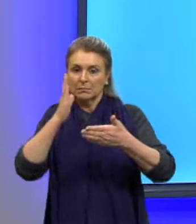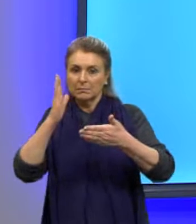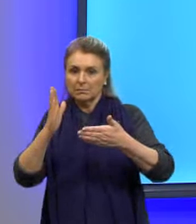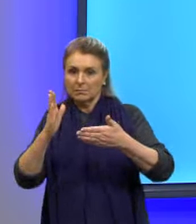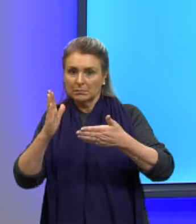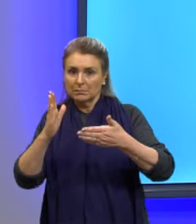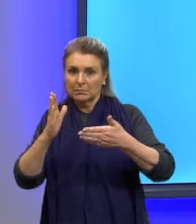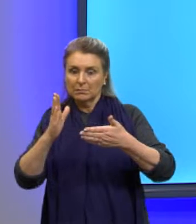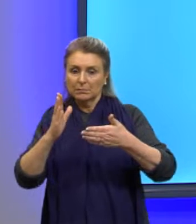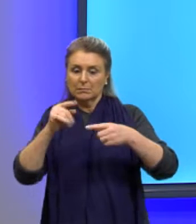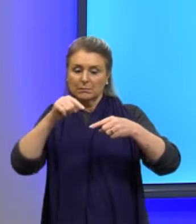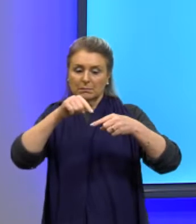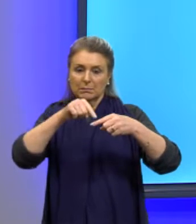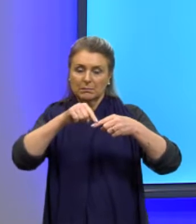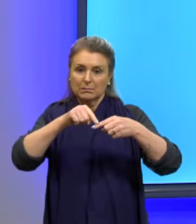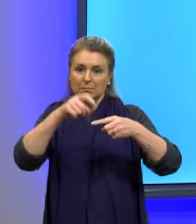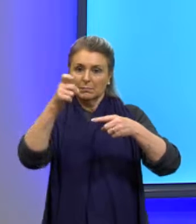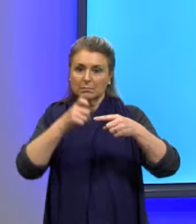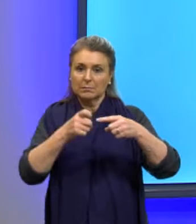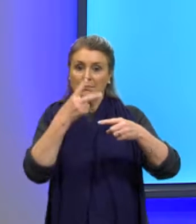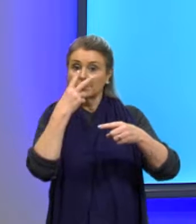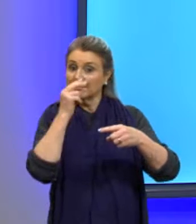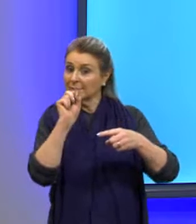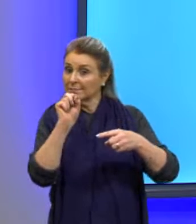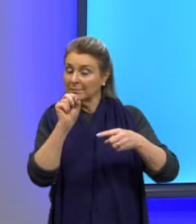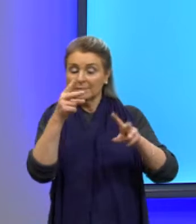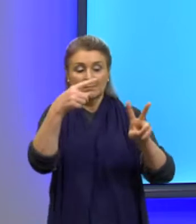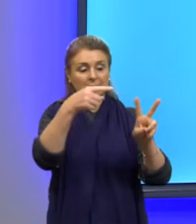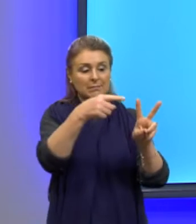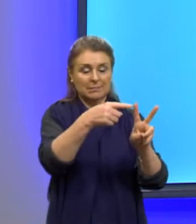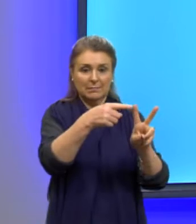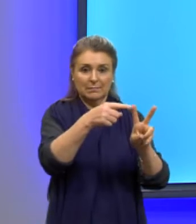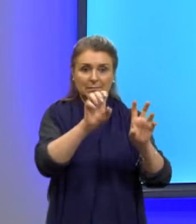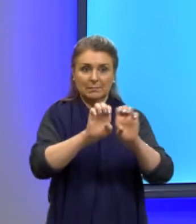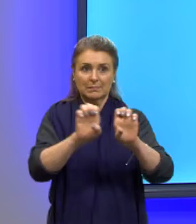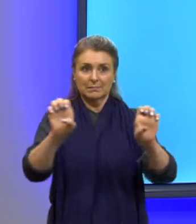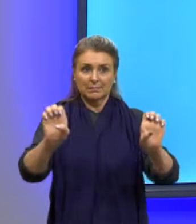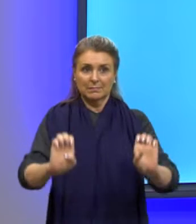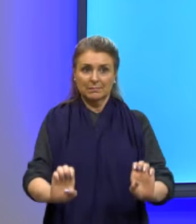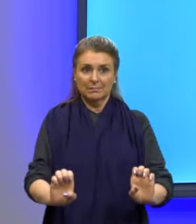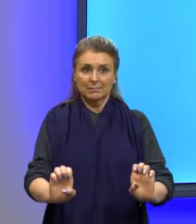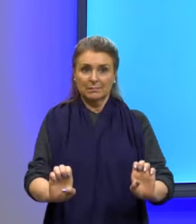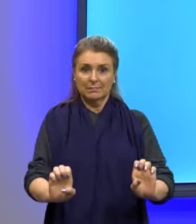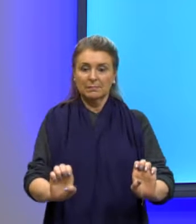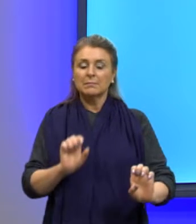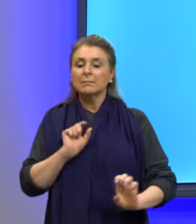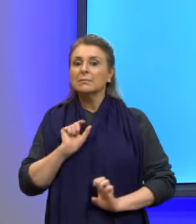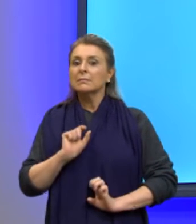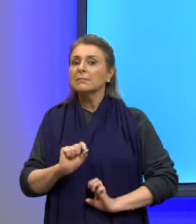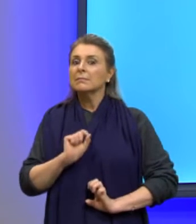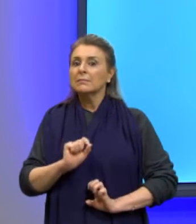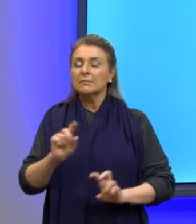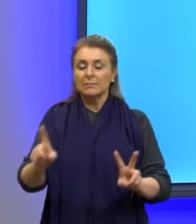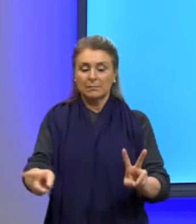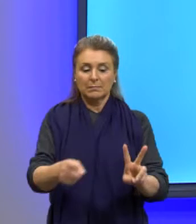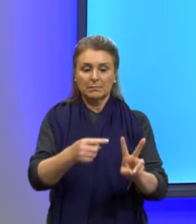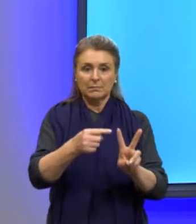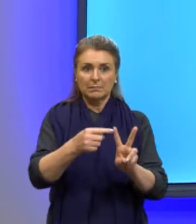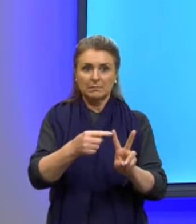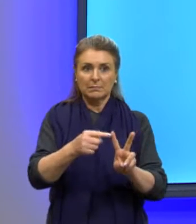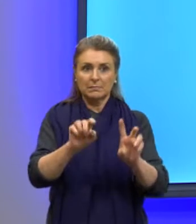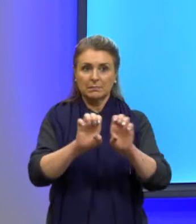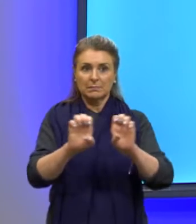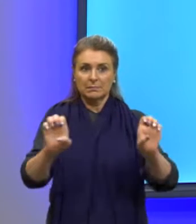eixo do X serão as raízes dessa equação. Bom, e quem serão essas raízes da equação?